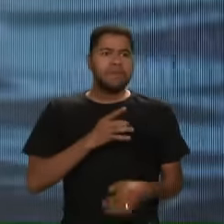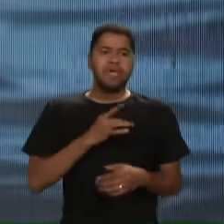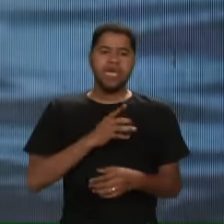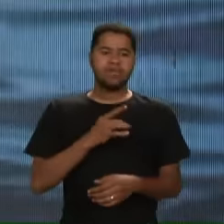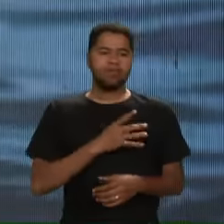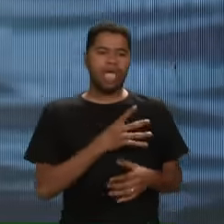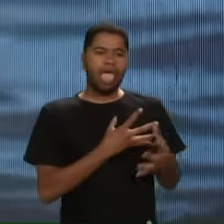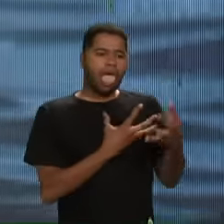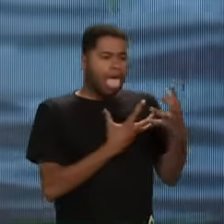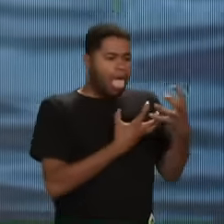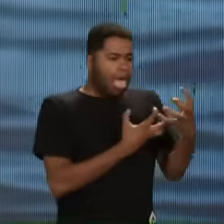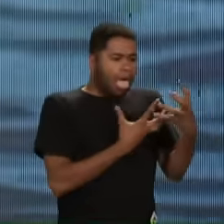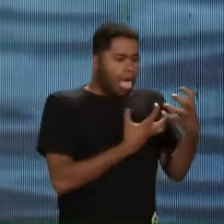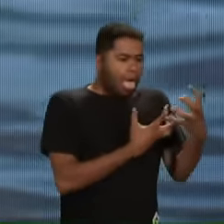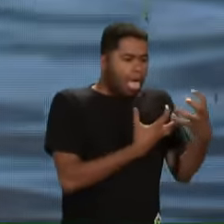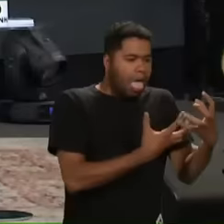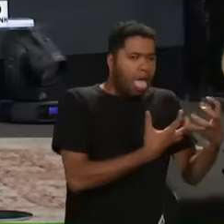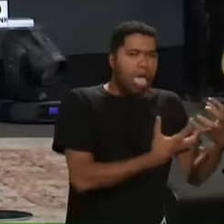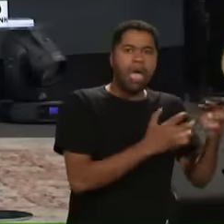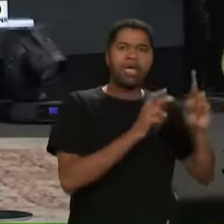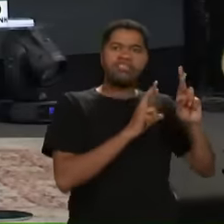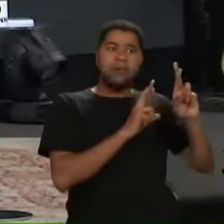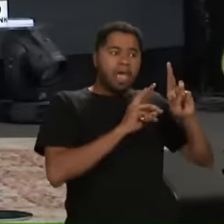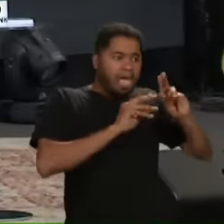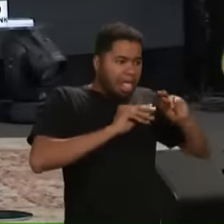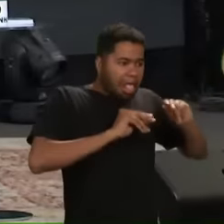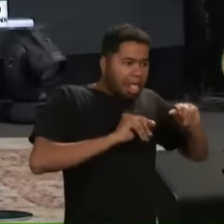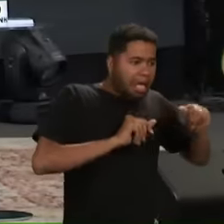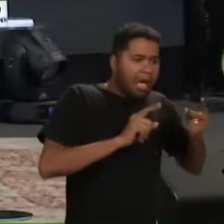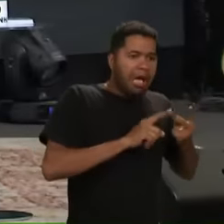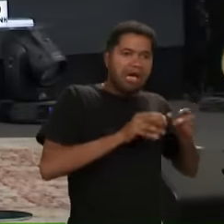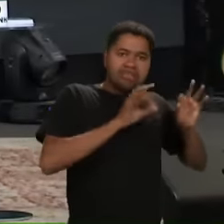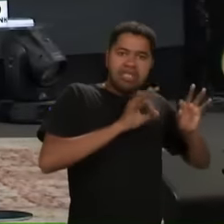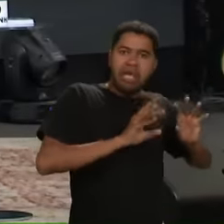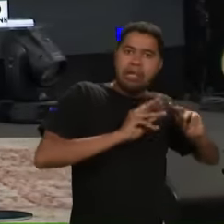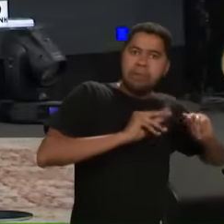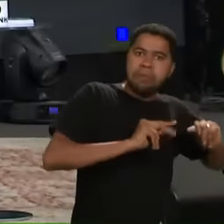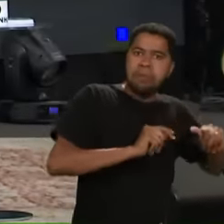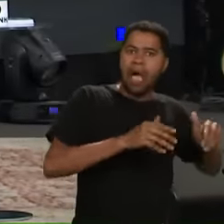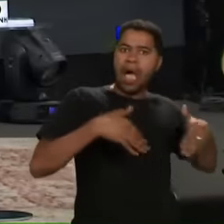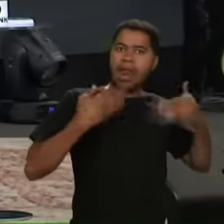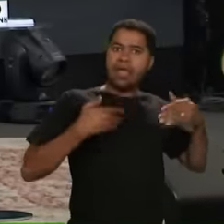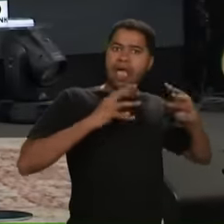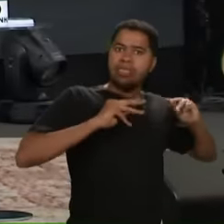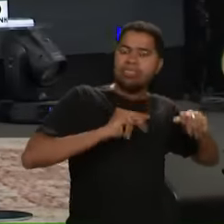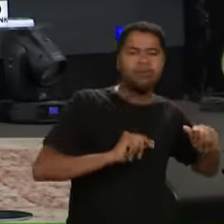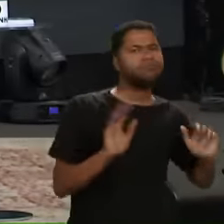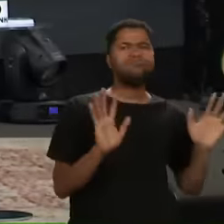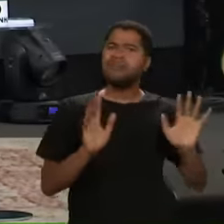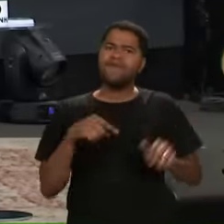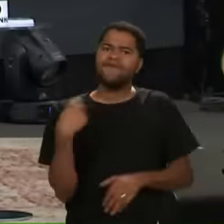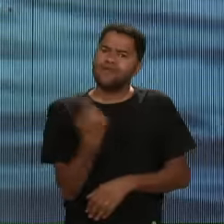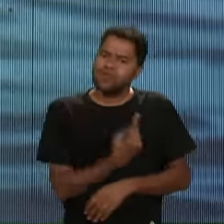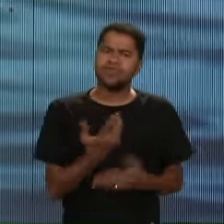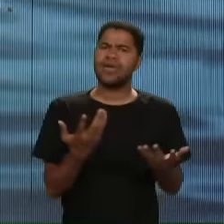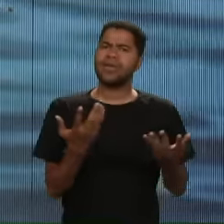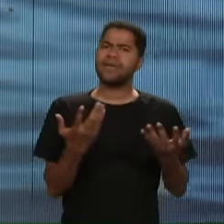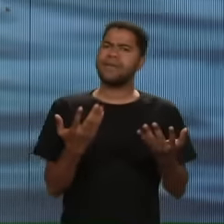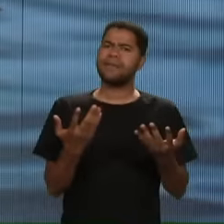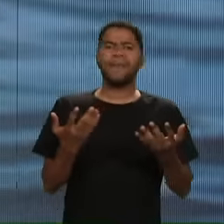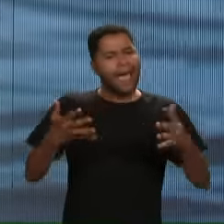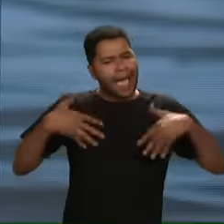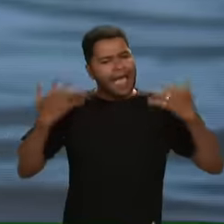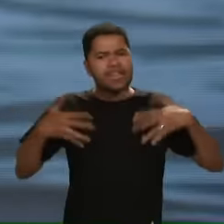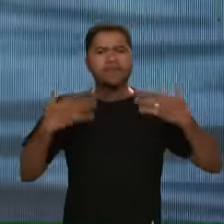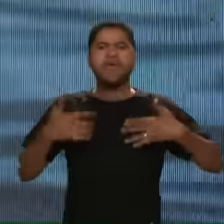de você A esperança A certeza A alegria É preciso você Animar Diga o